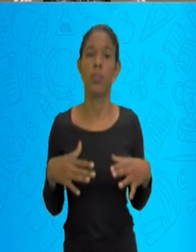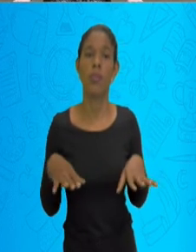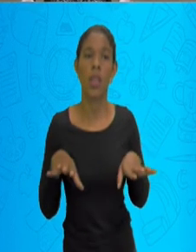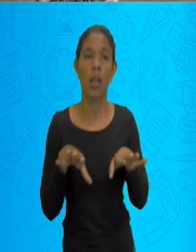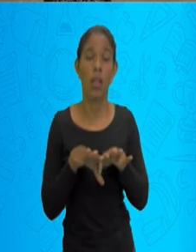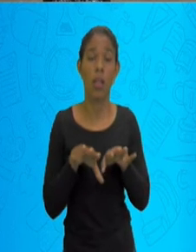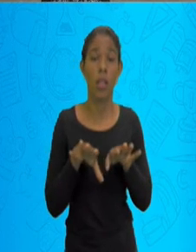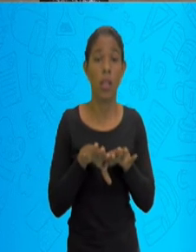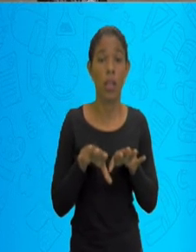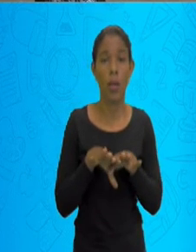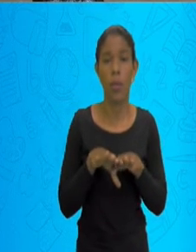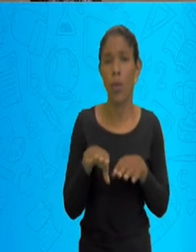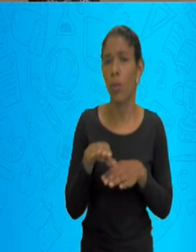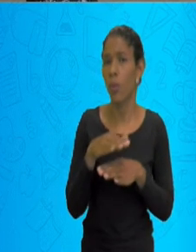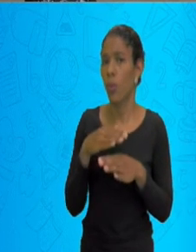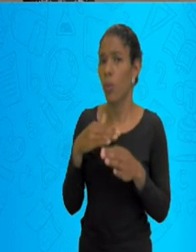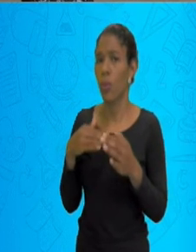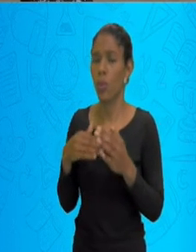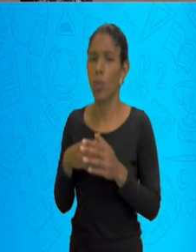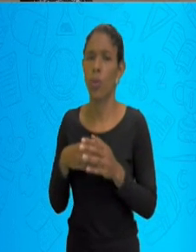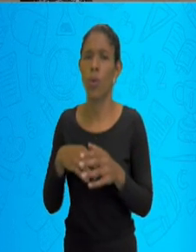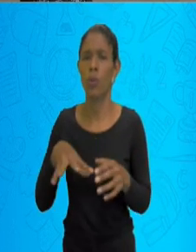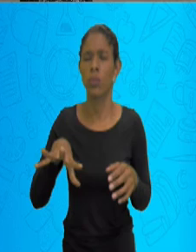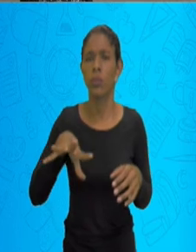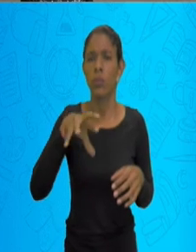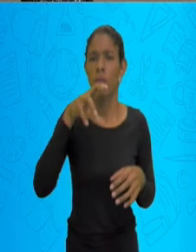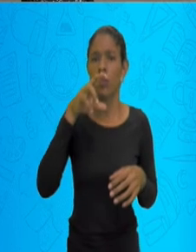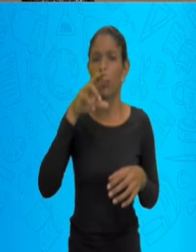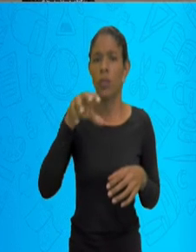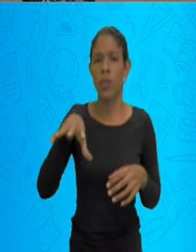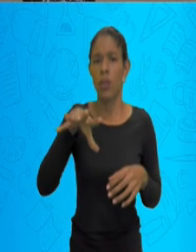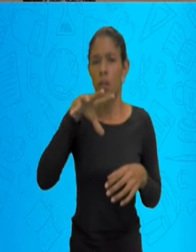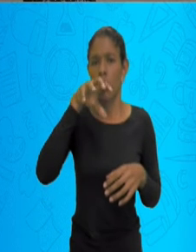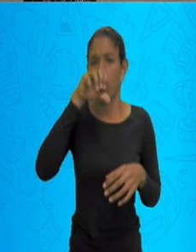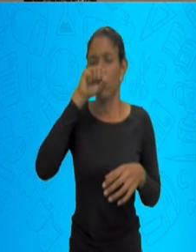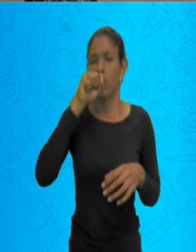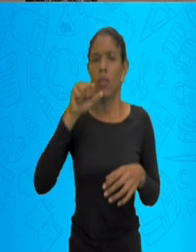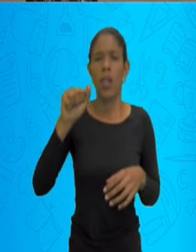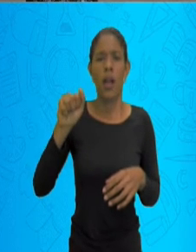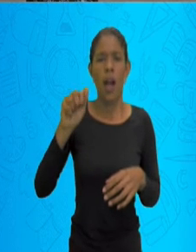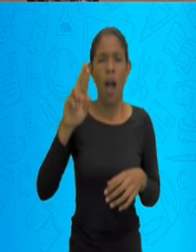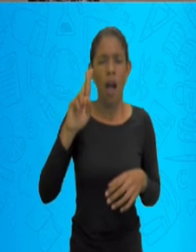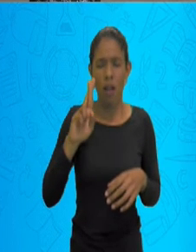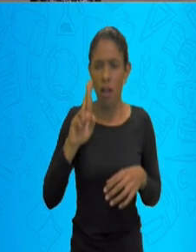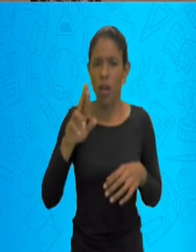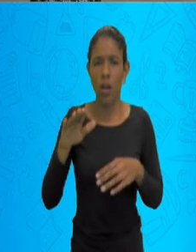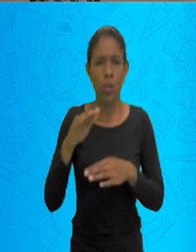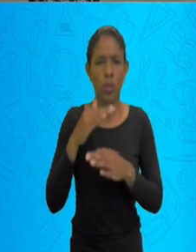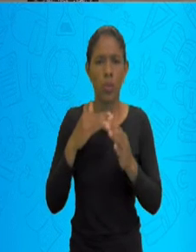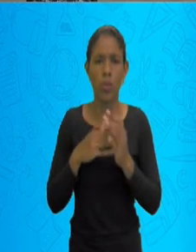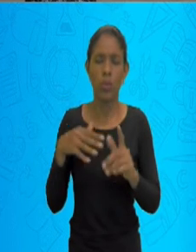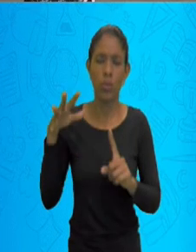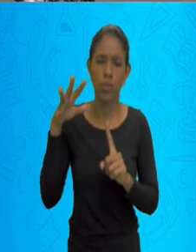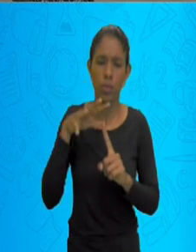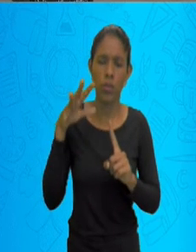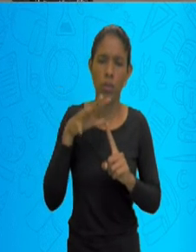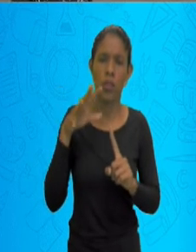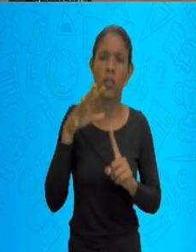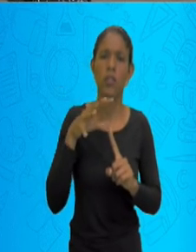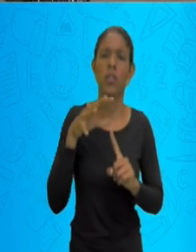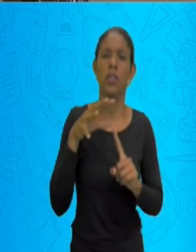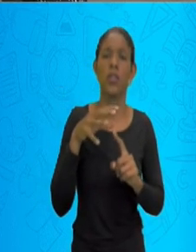que entra, tudo isso é mecanismo. Então, tudo isso vai influenciar nessas necessidades de estar